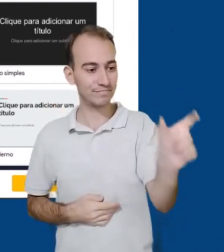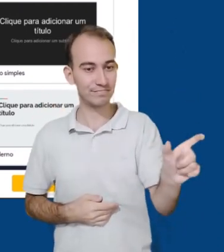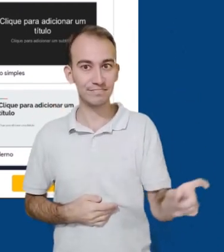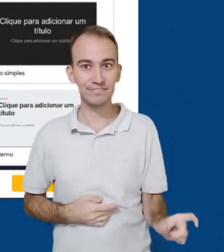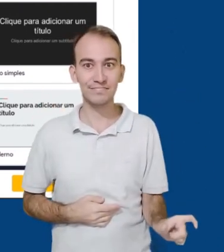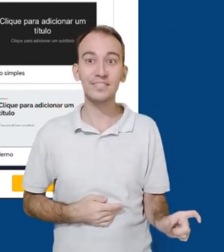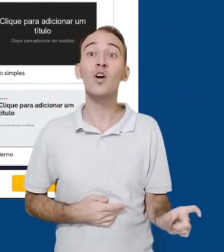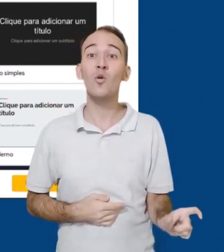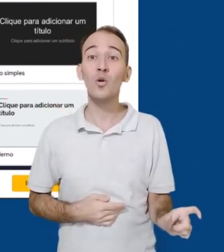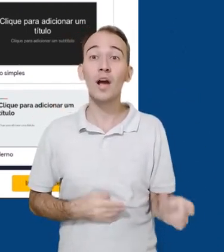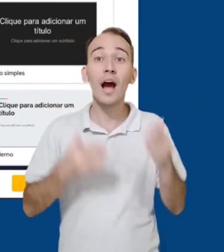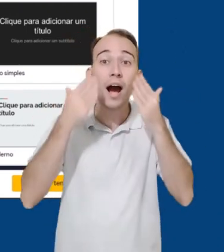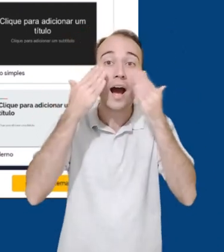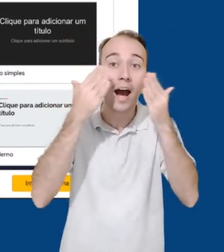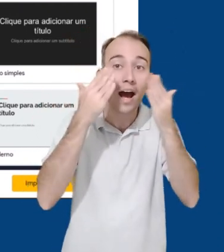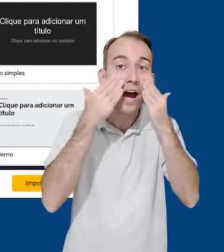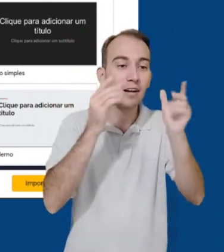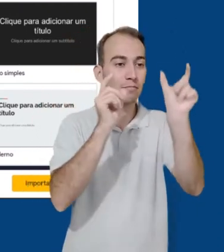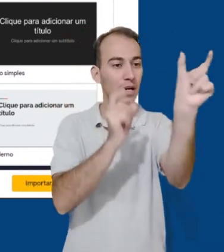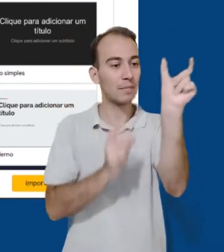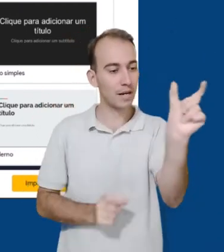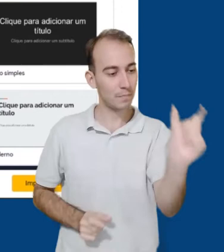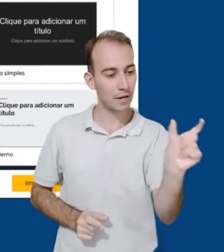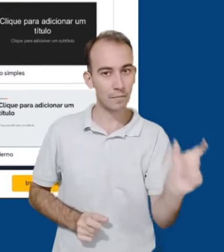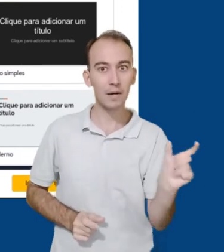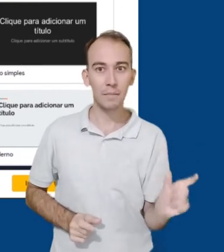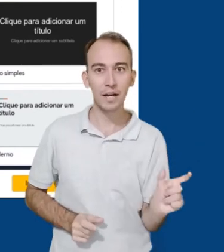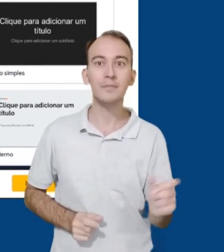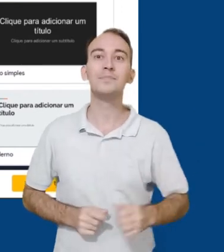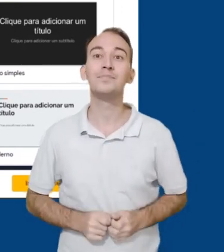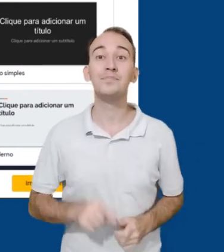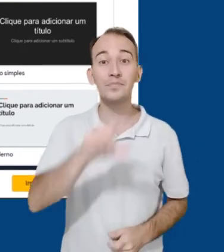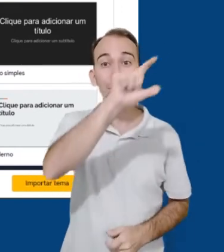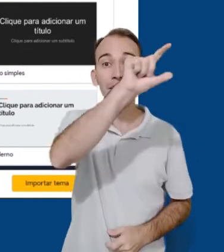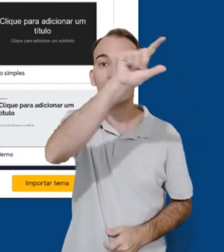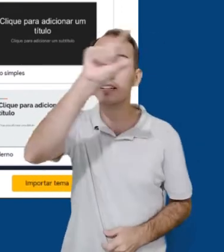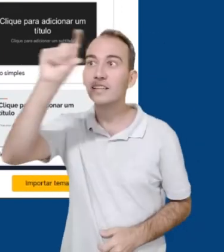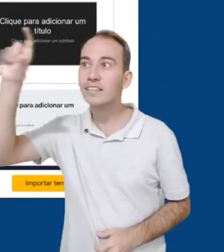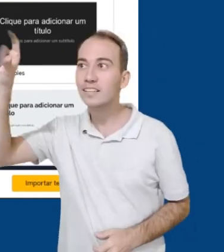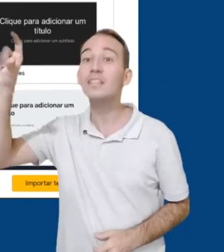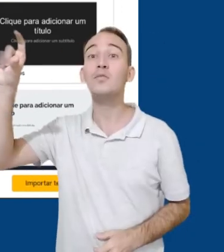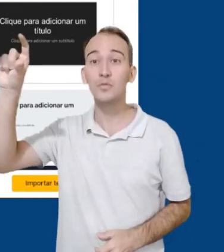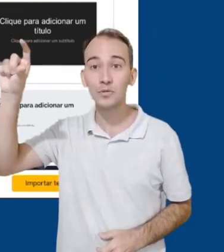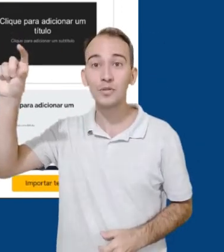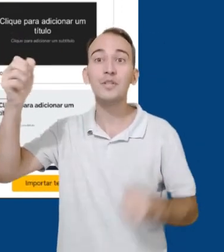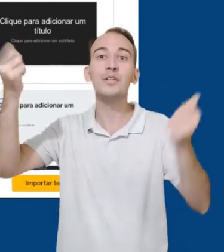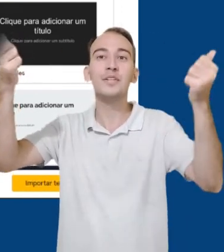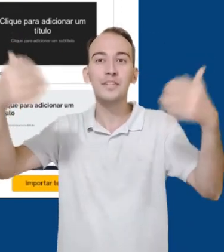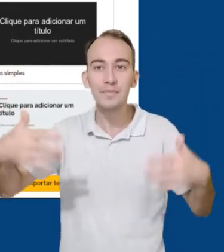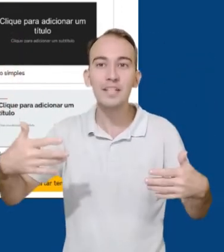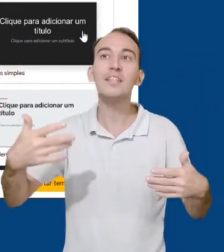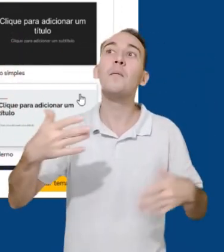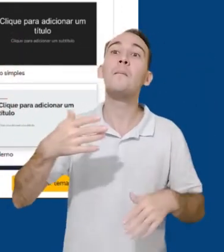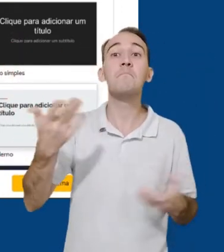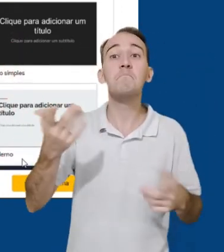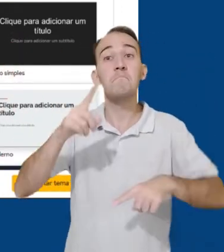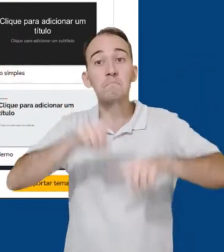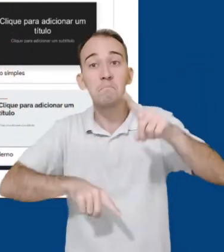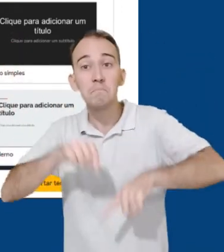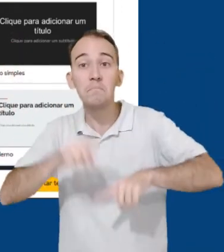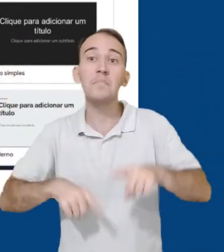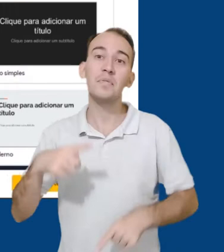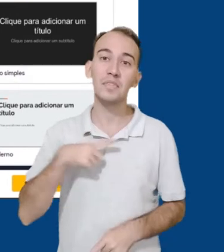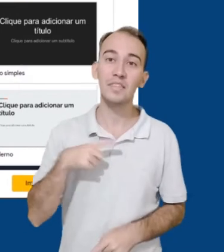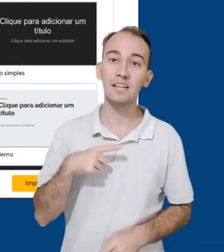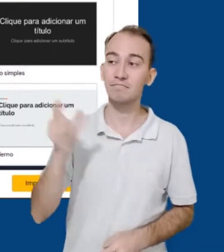slides. Acima temos as ferramentas de edição e o menu. E ao nosso lado direito, temos alguns temas oferecidos